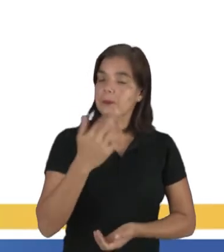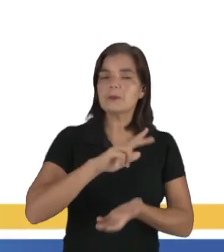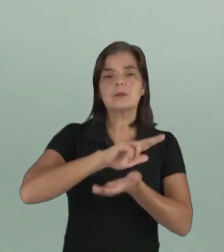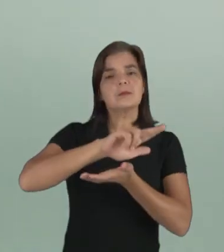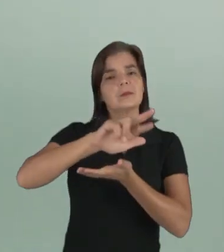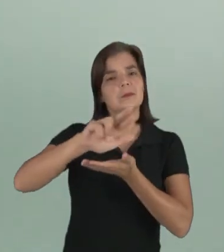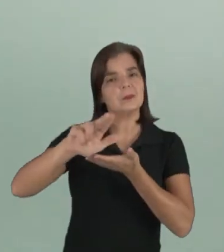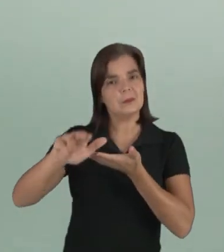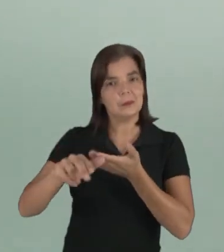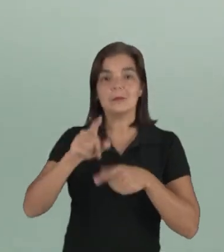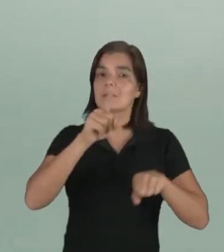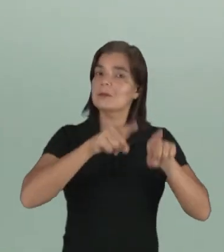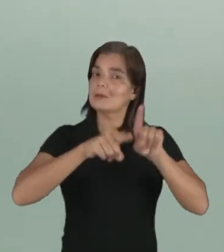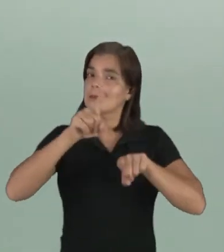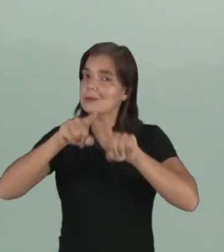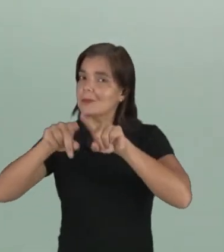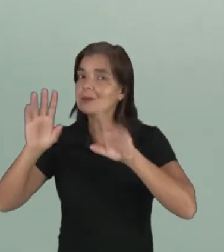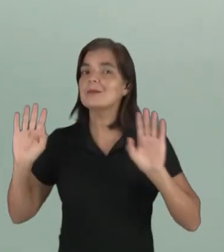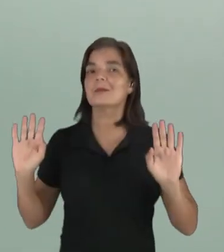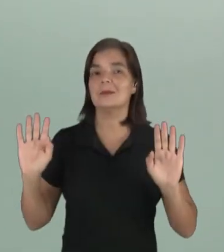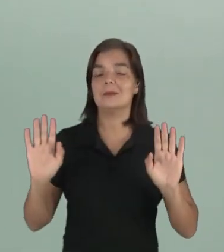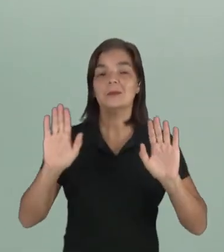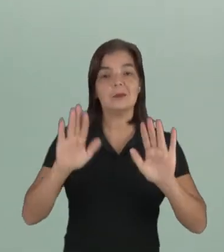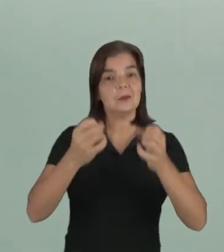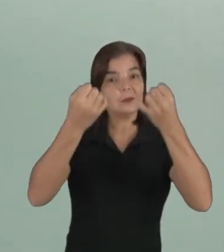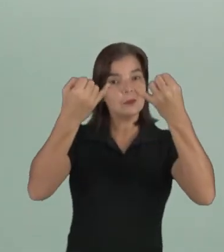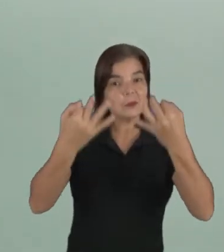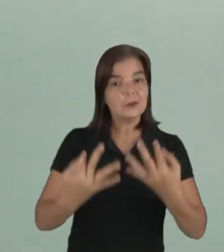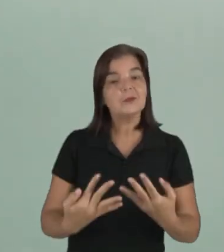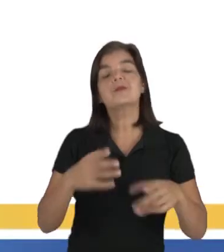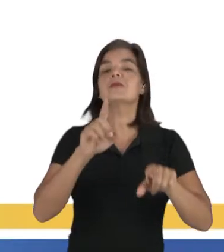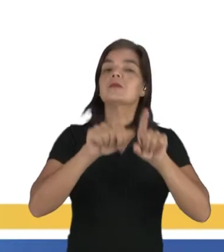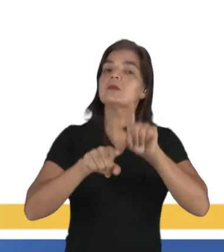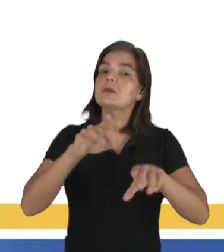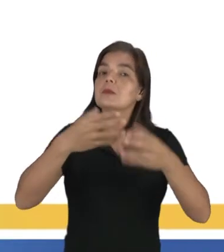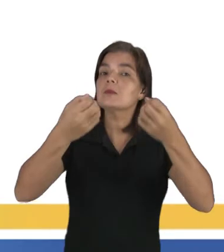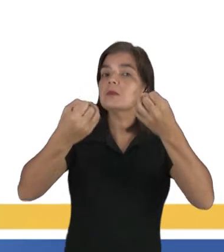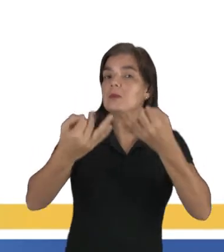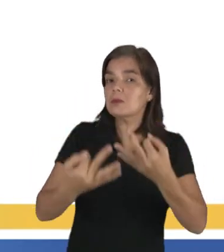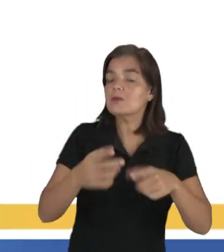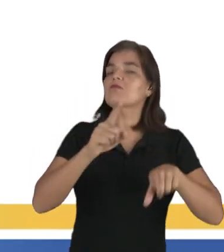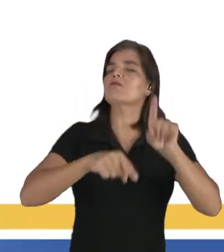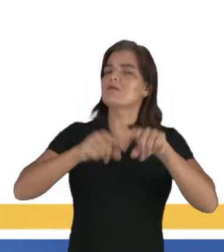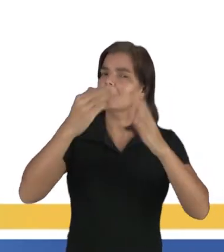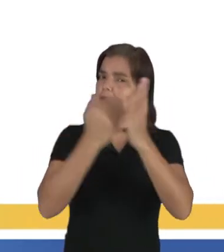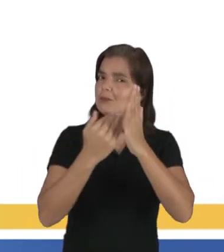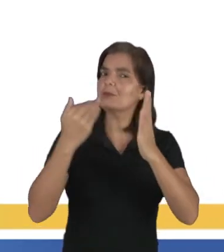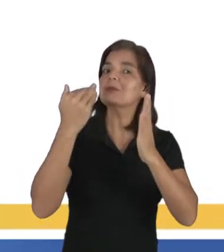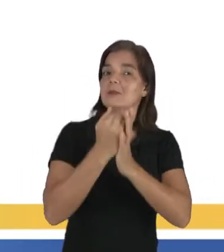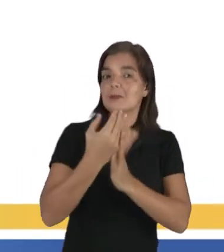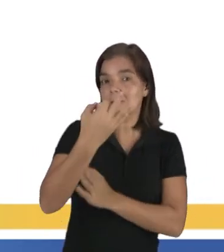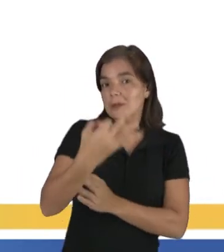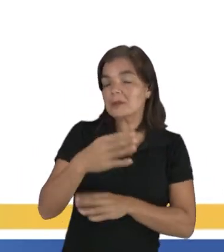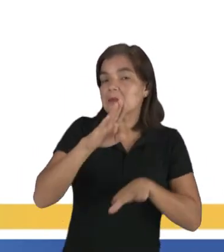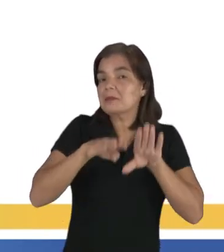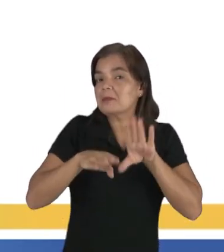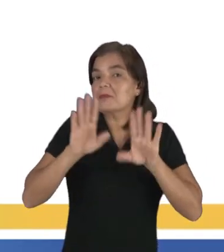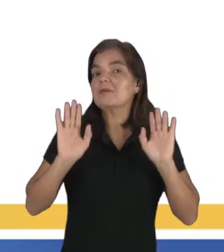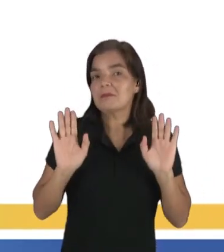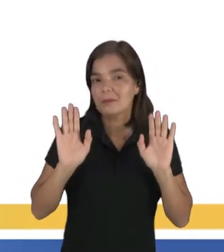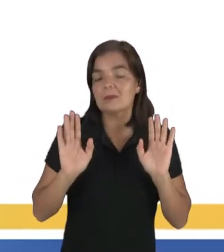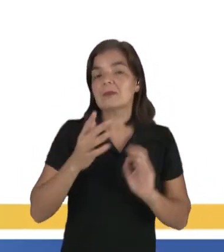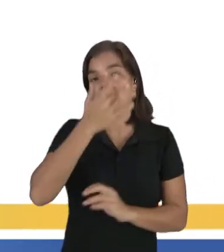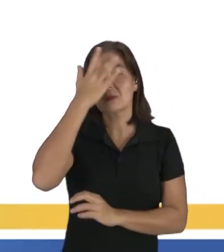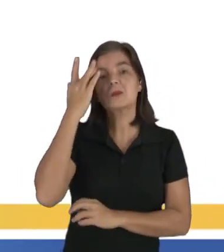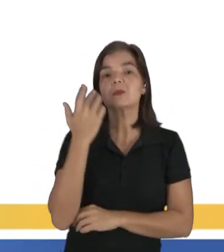varia, já disse a vocês, e de acordo com a situação, varia ainda mais, certo? Dependendo do